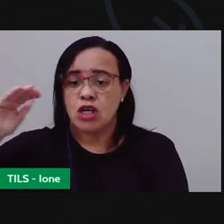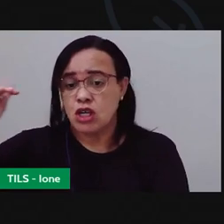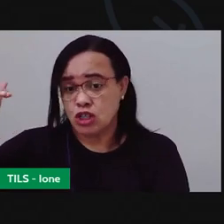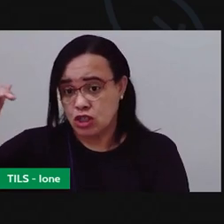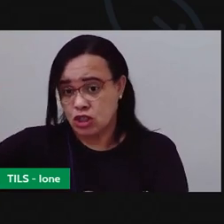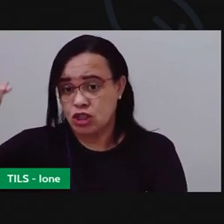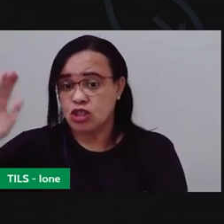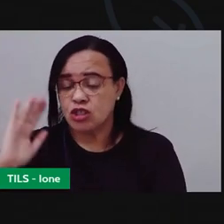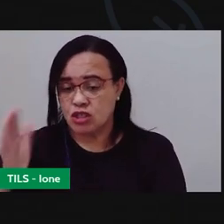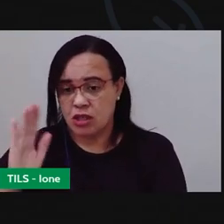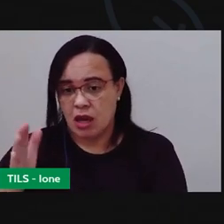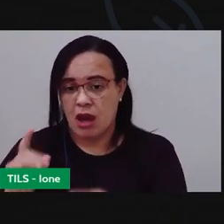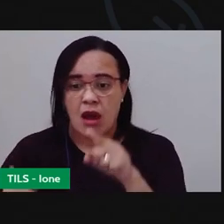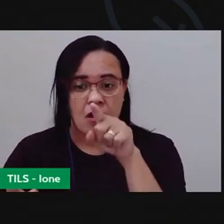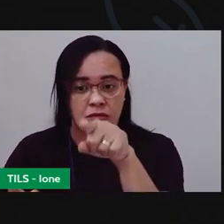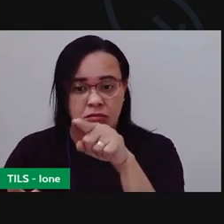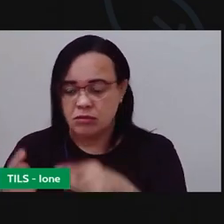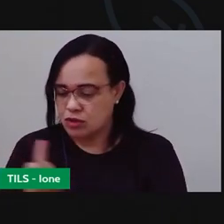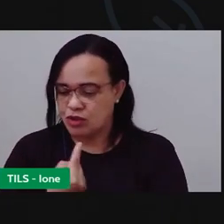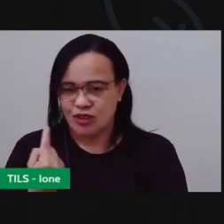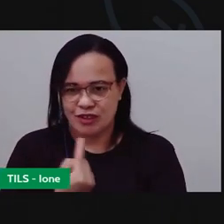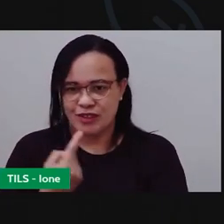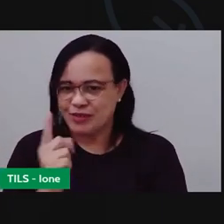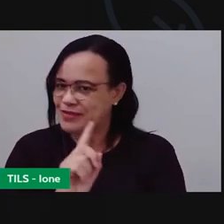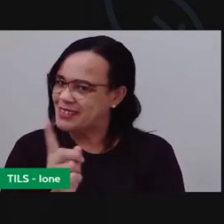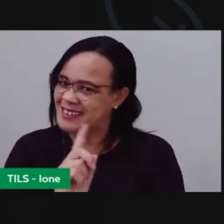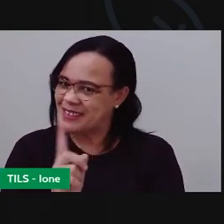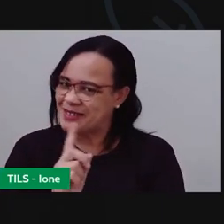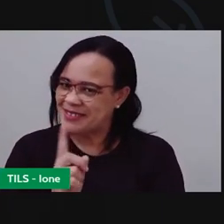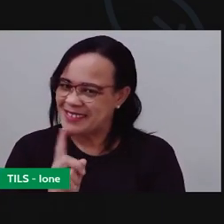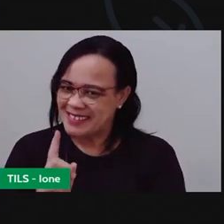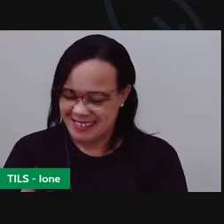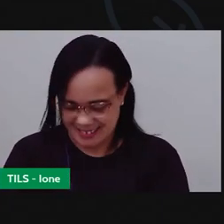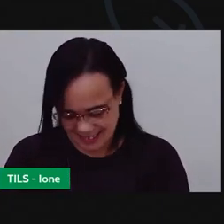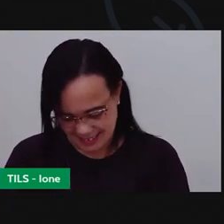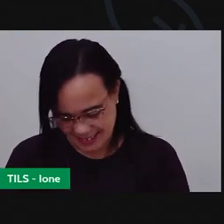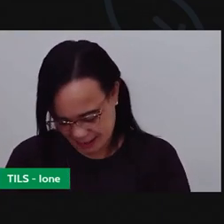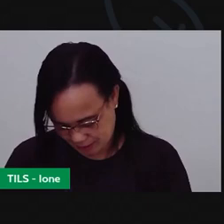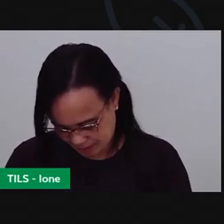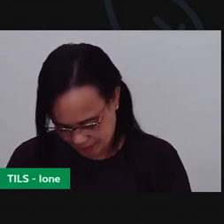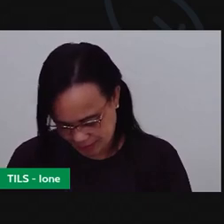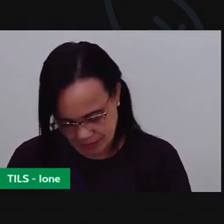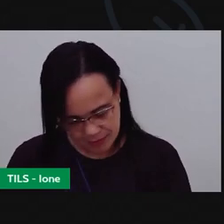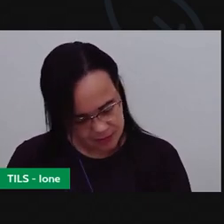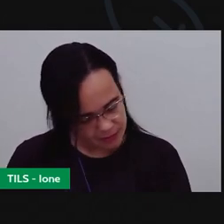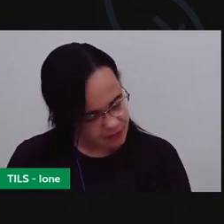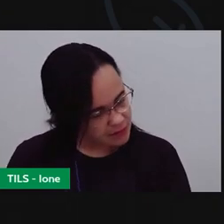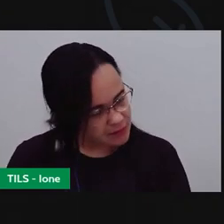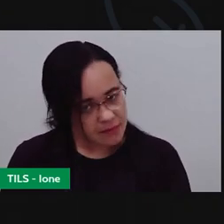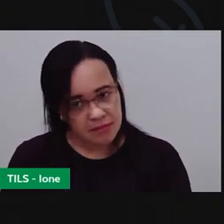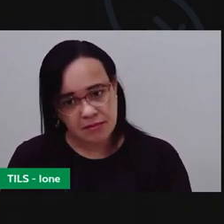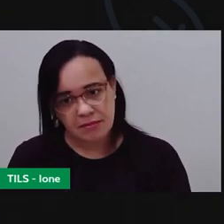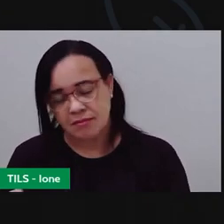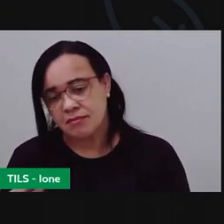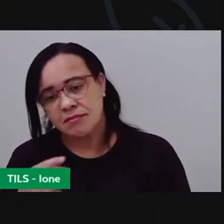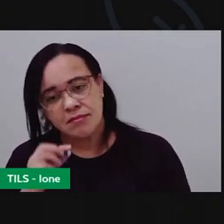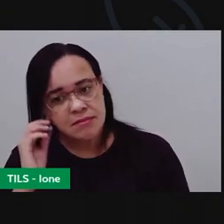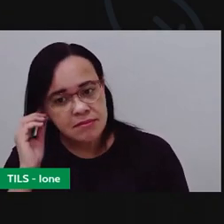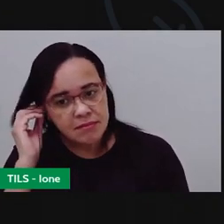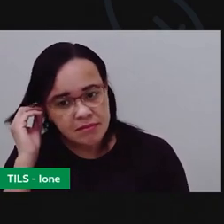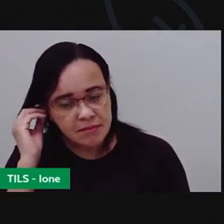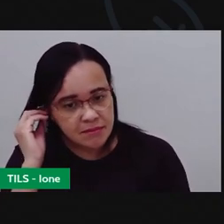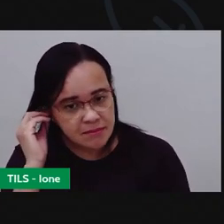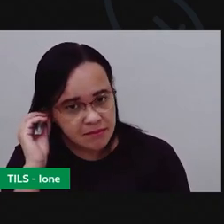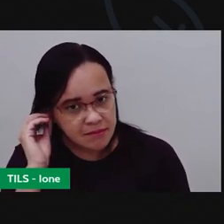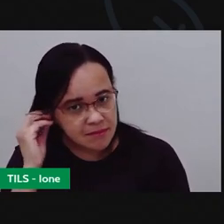garrafa tá bom? vamos lá então primeiro crianças o que vocês vão fazer? na primeira garrafa